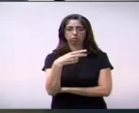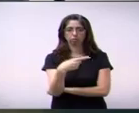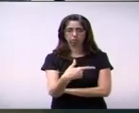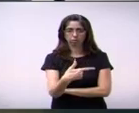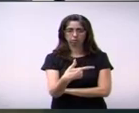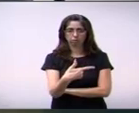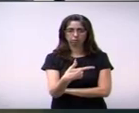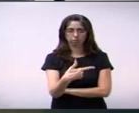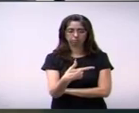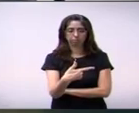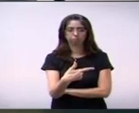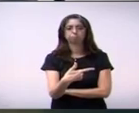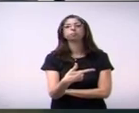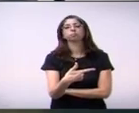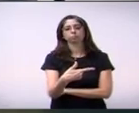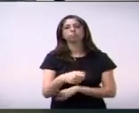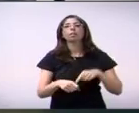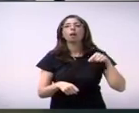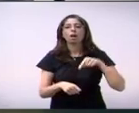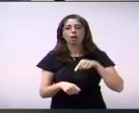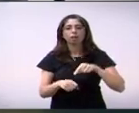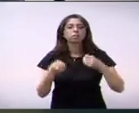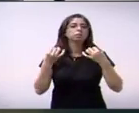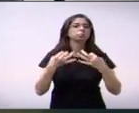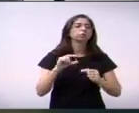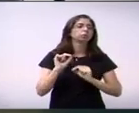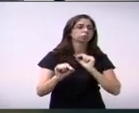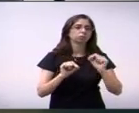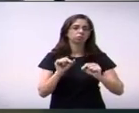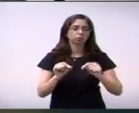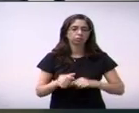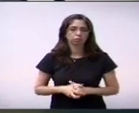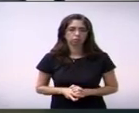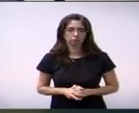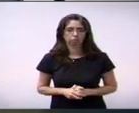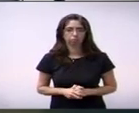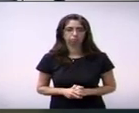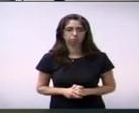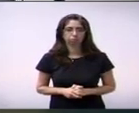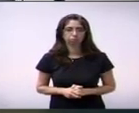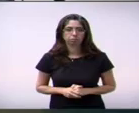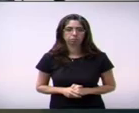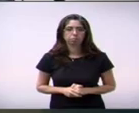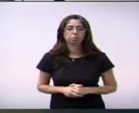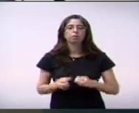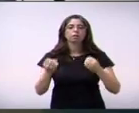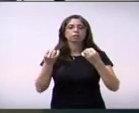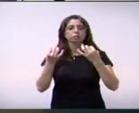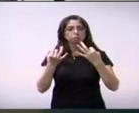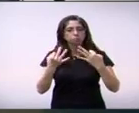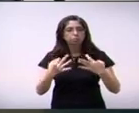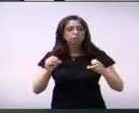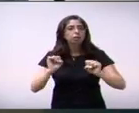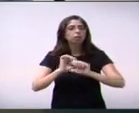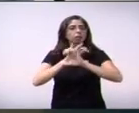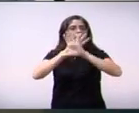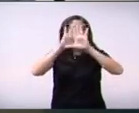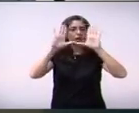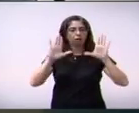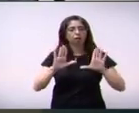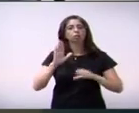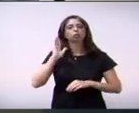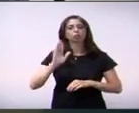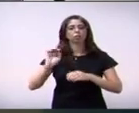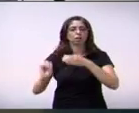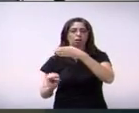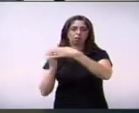ele nada mais vem do que deixar clara uma situação que já ocorre, certo? Então, vamos